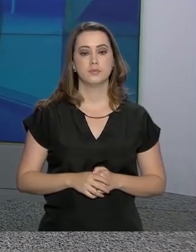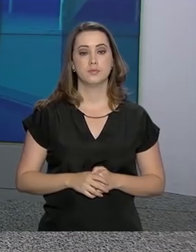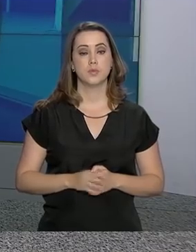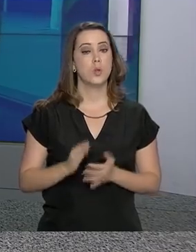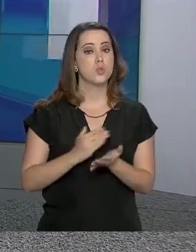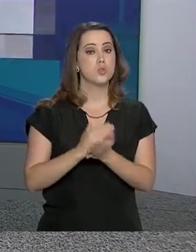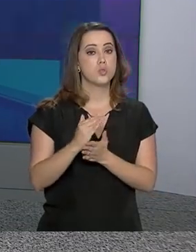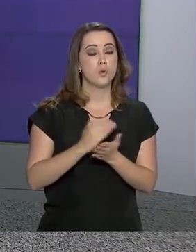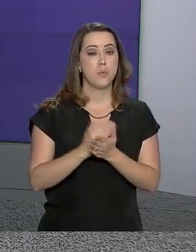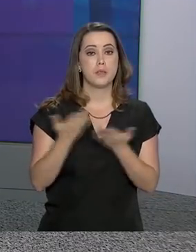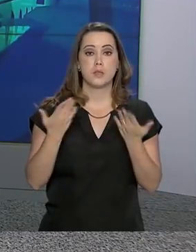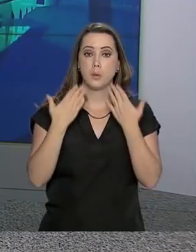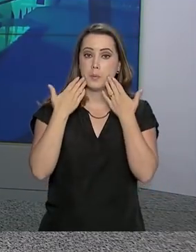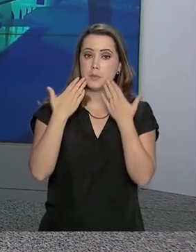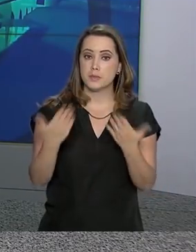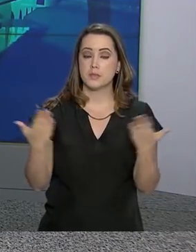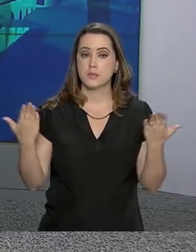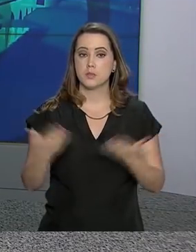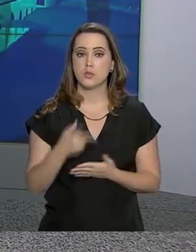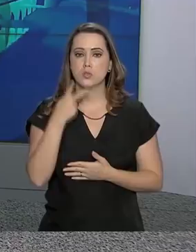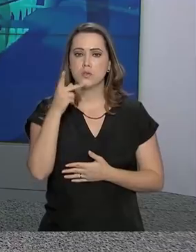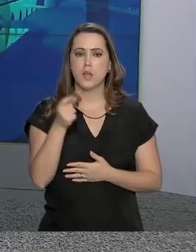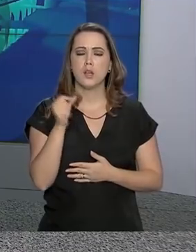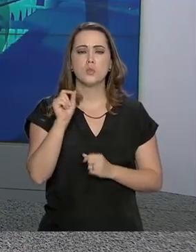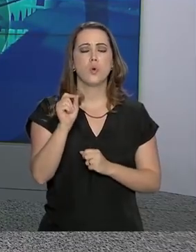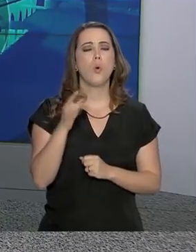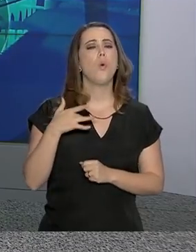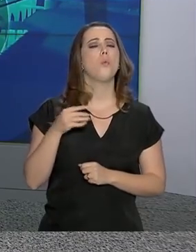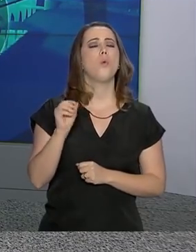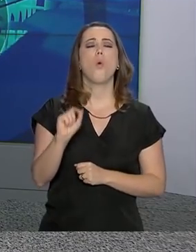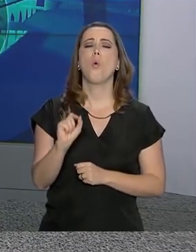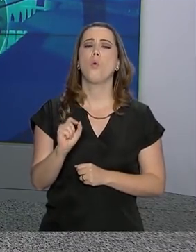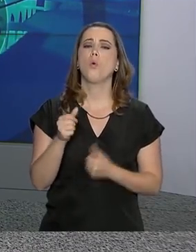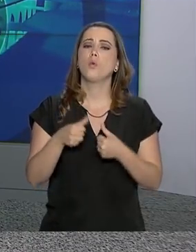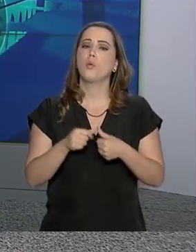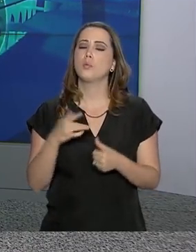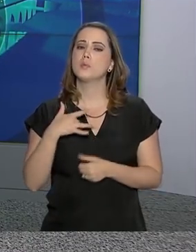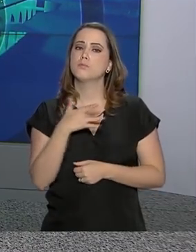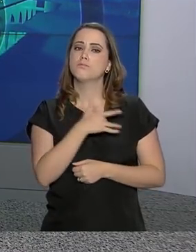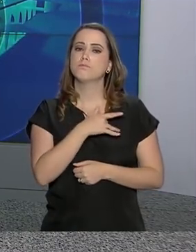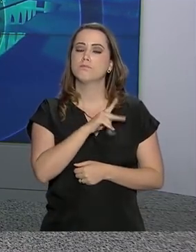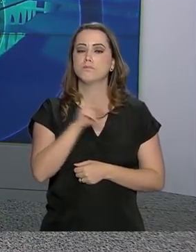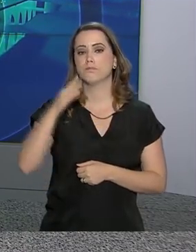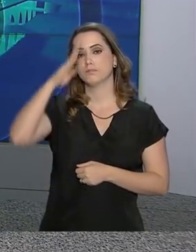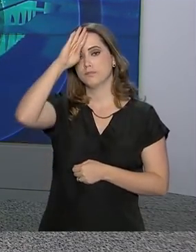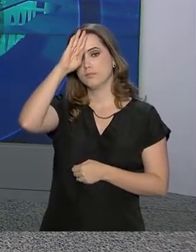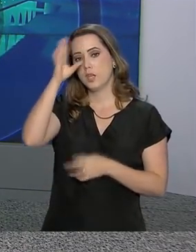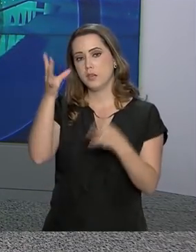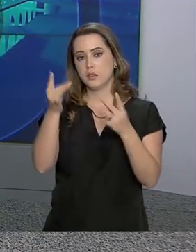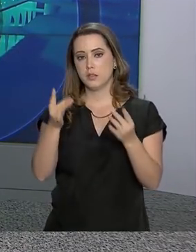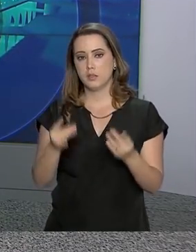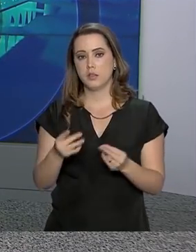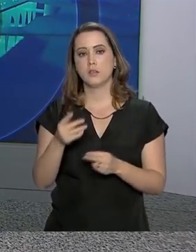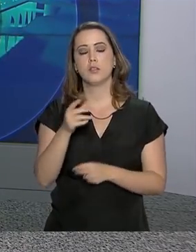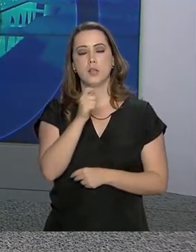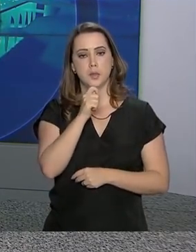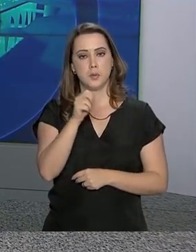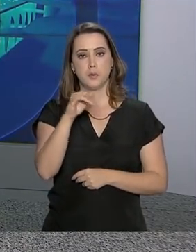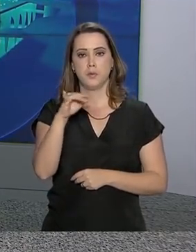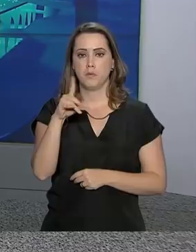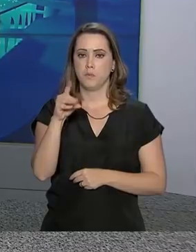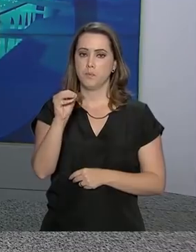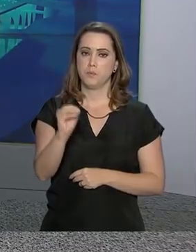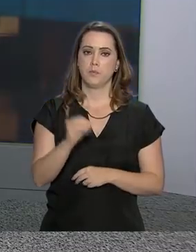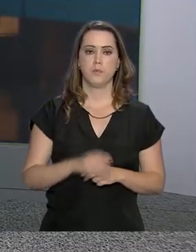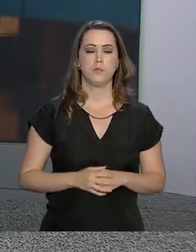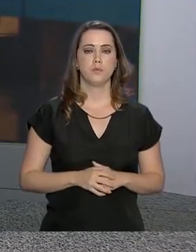A gente começa a edição de hoje falando sobre o estado de saúde do presidente Jair Bolsonaro. Quem tem as informações é o repórter Ricardo